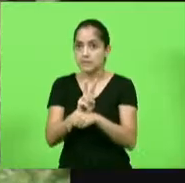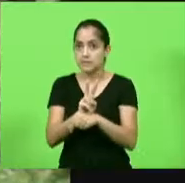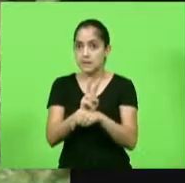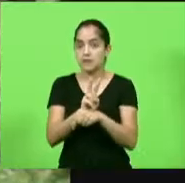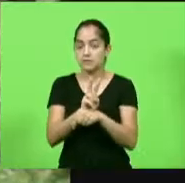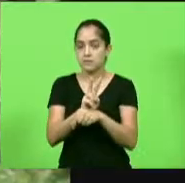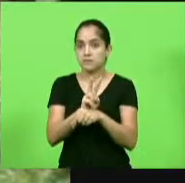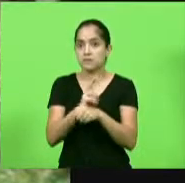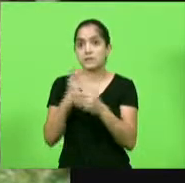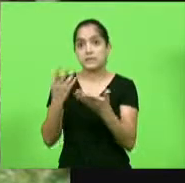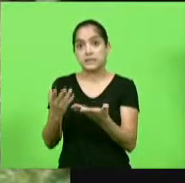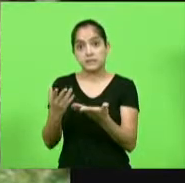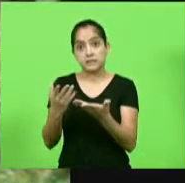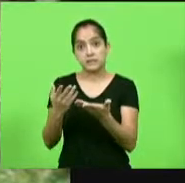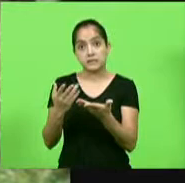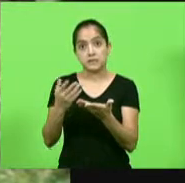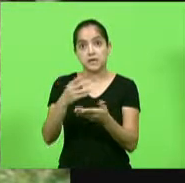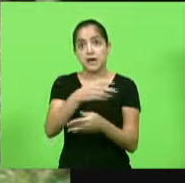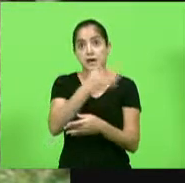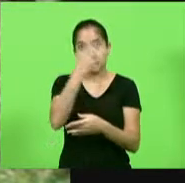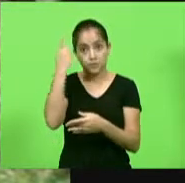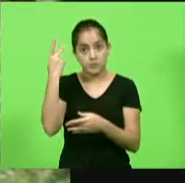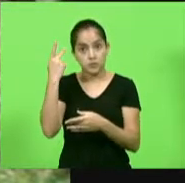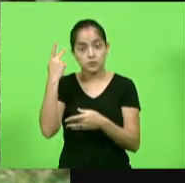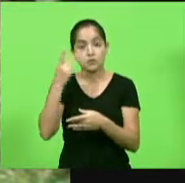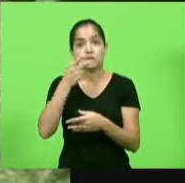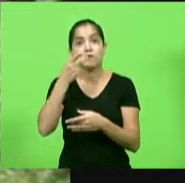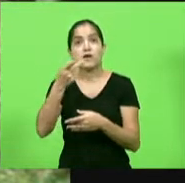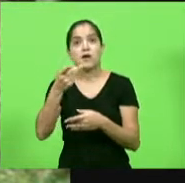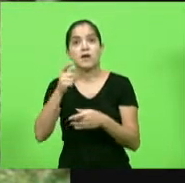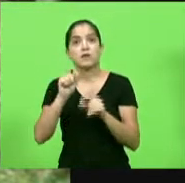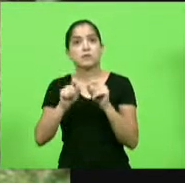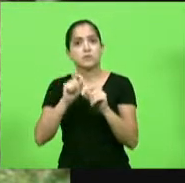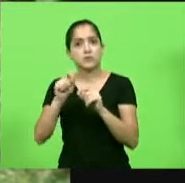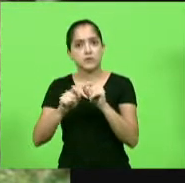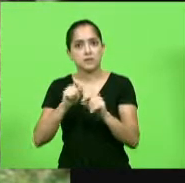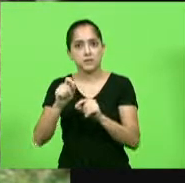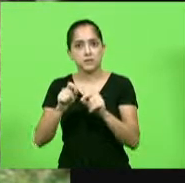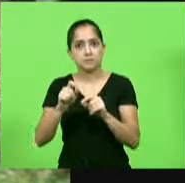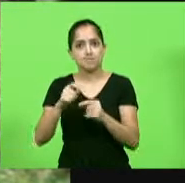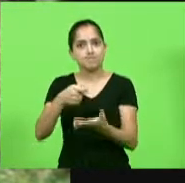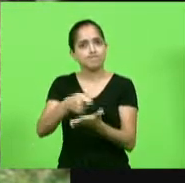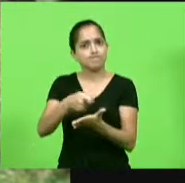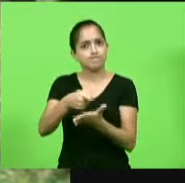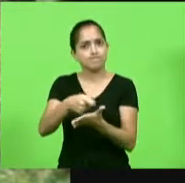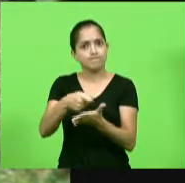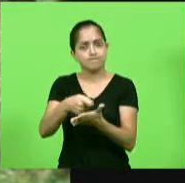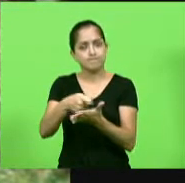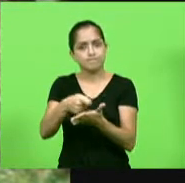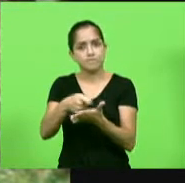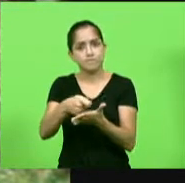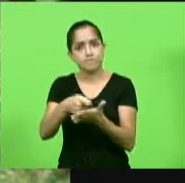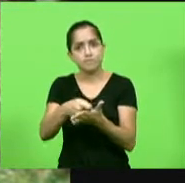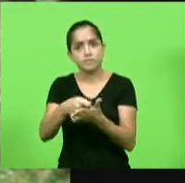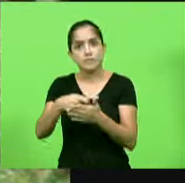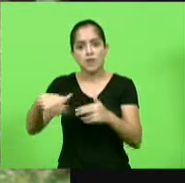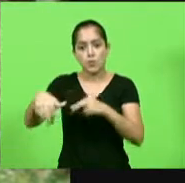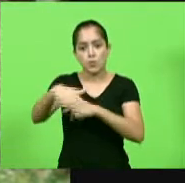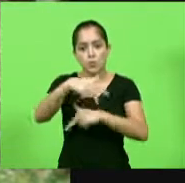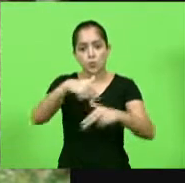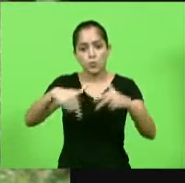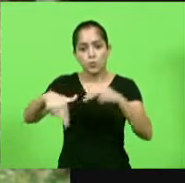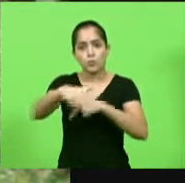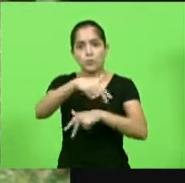que, segundo o relato dos moradores, está sendo muito severo no que se refere à circulação